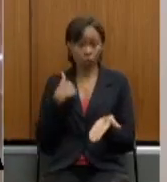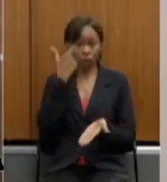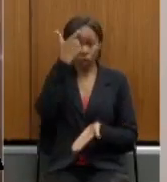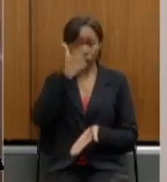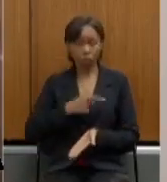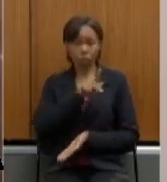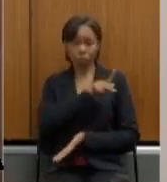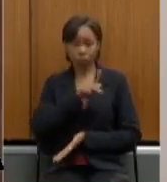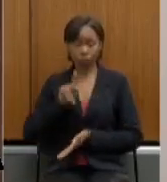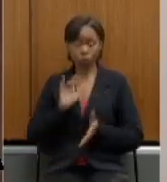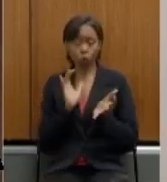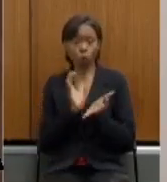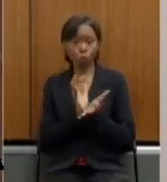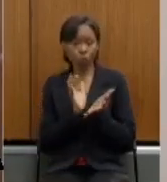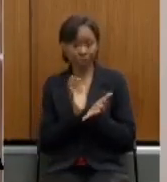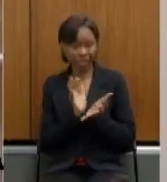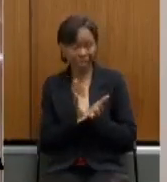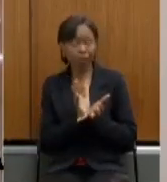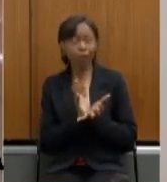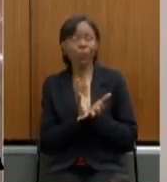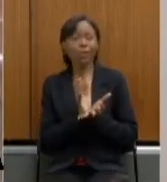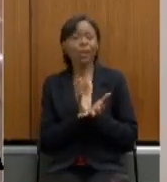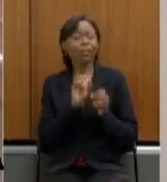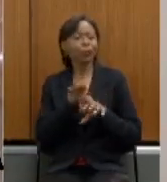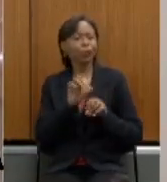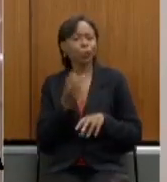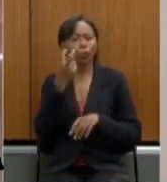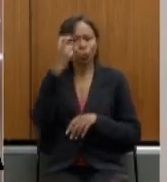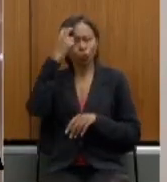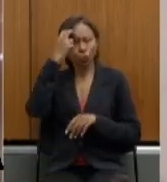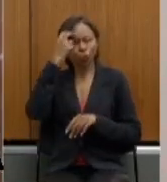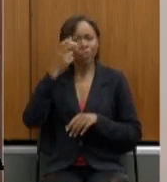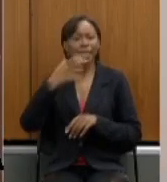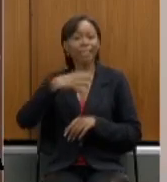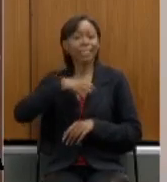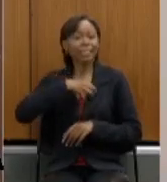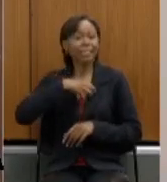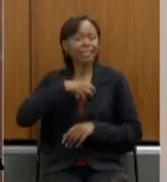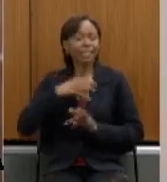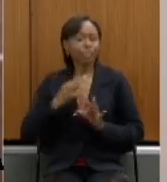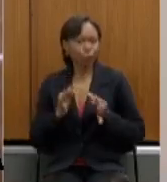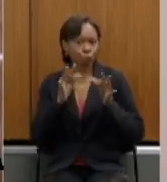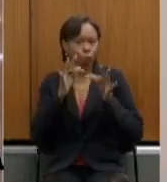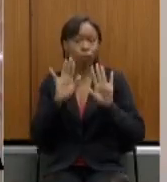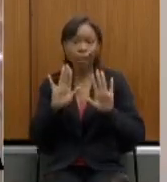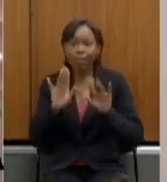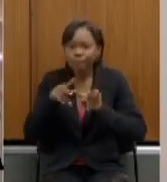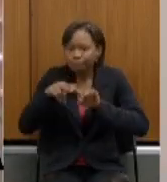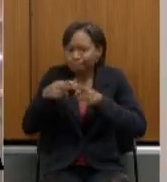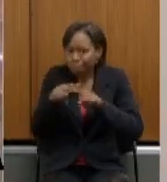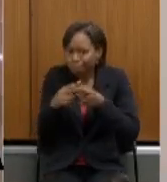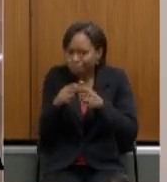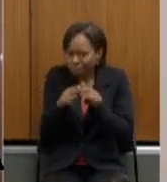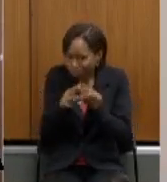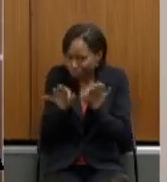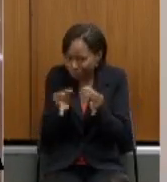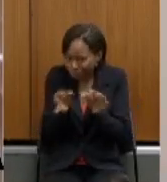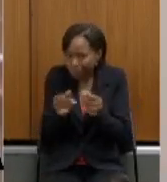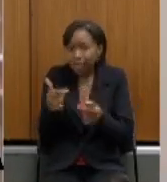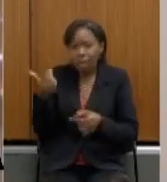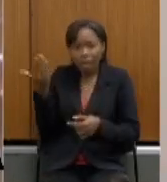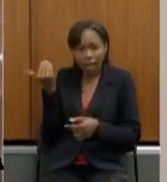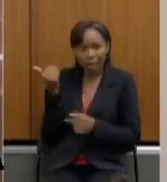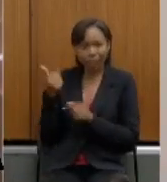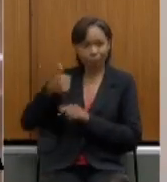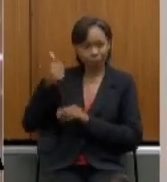Educação Cultura Ciência e Tecnologia só para fazer uma pequena correção essa aí no meu primeiro mandato eu